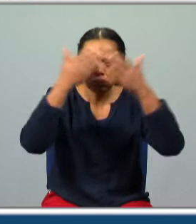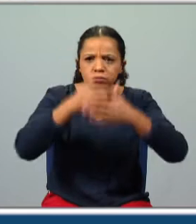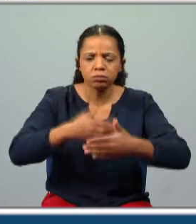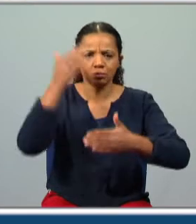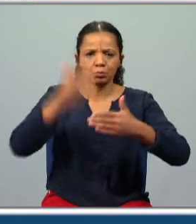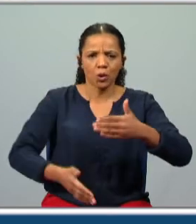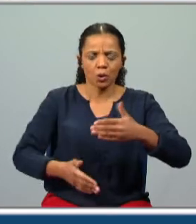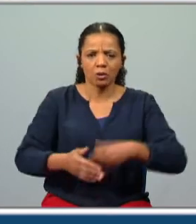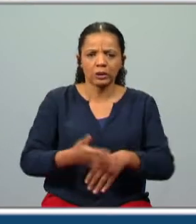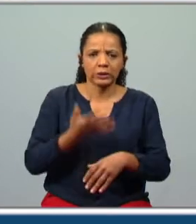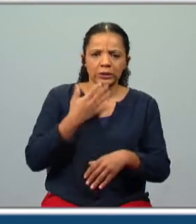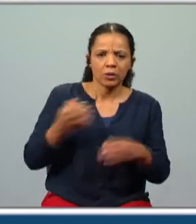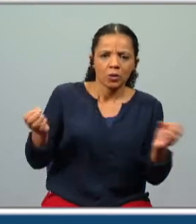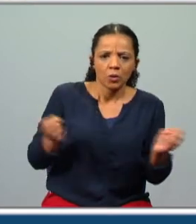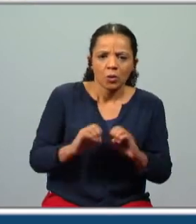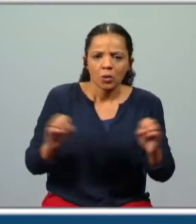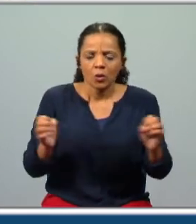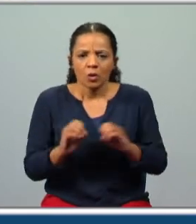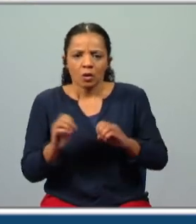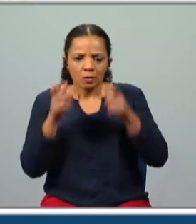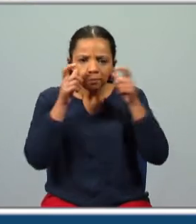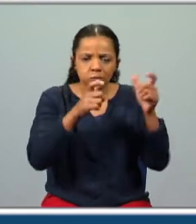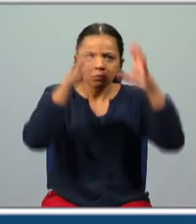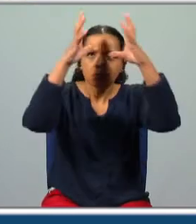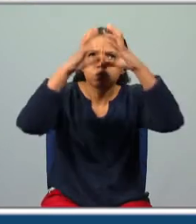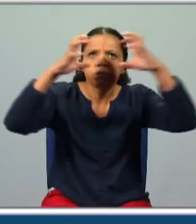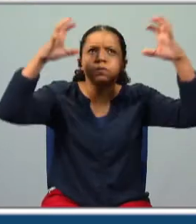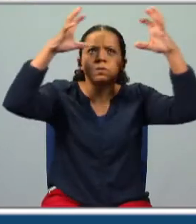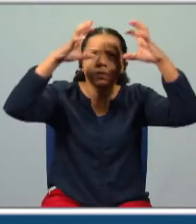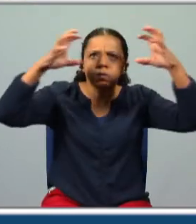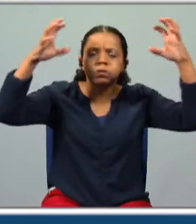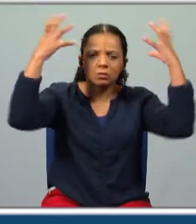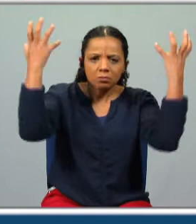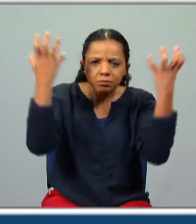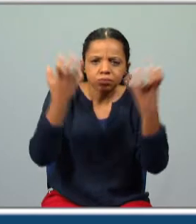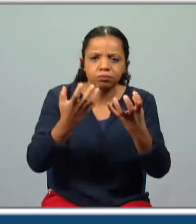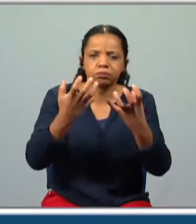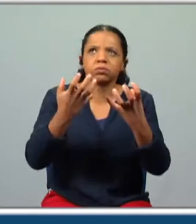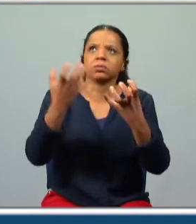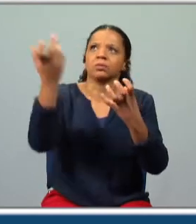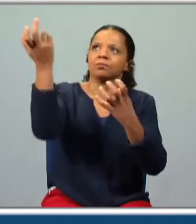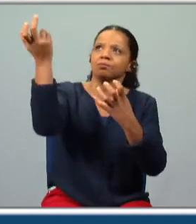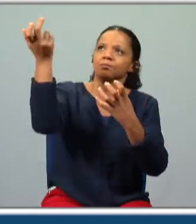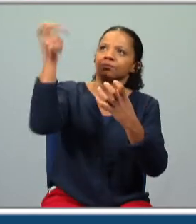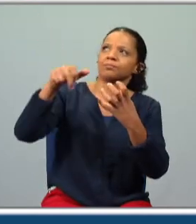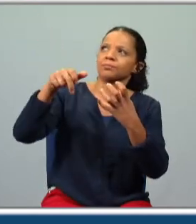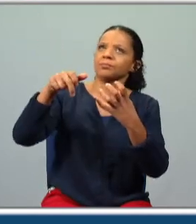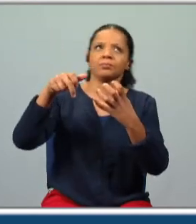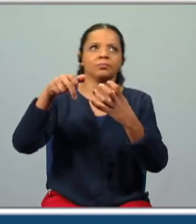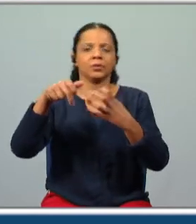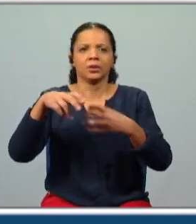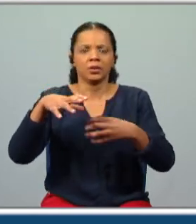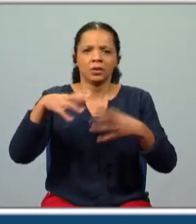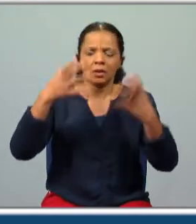estando descuidados na cortadora proa, vigiando uma nuvem, que os ars se escurece, sobre as nossas cabeças aparece. Tanto morosa vinha